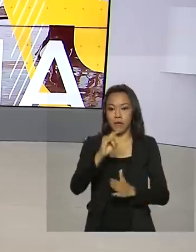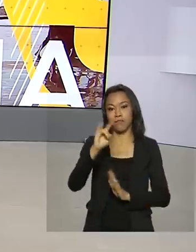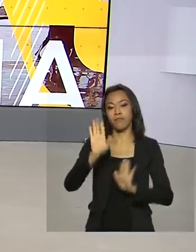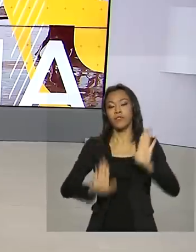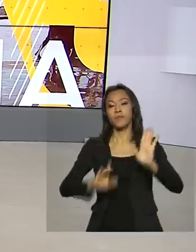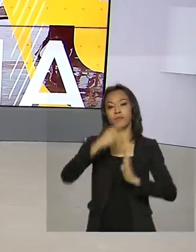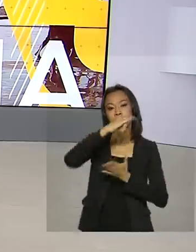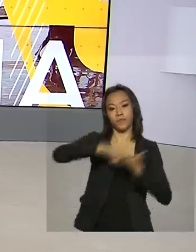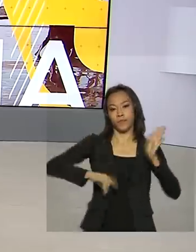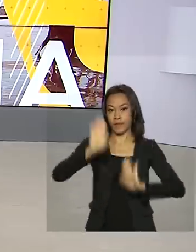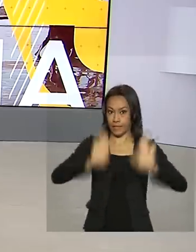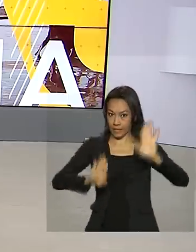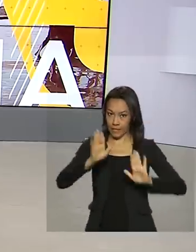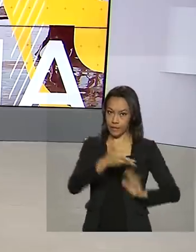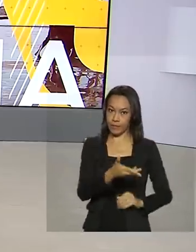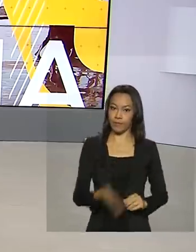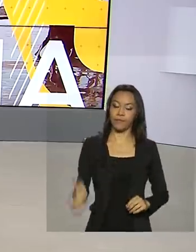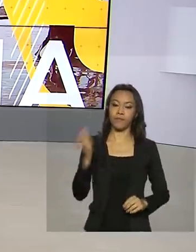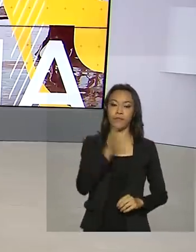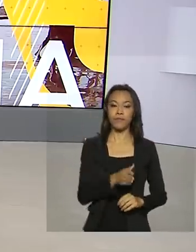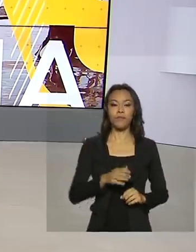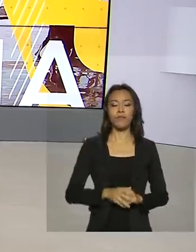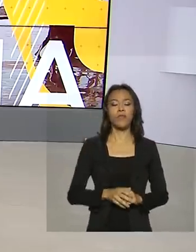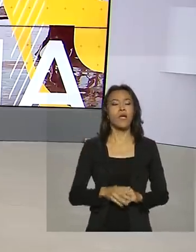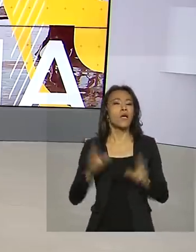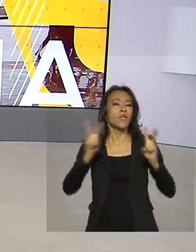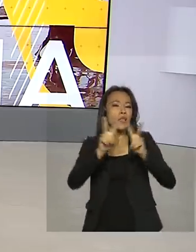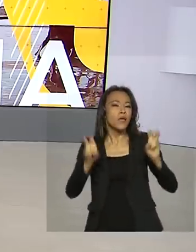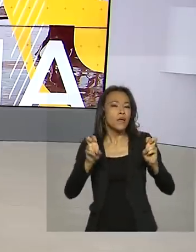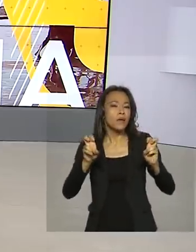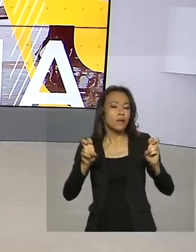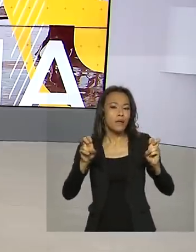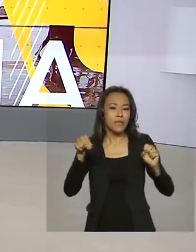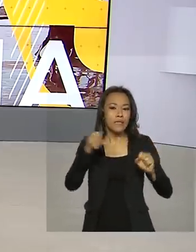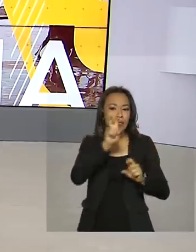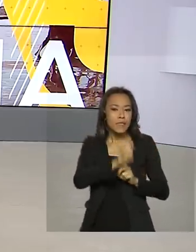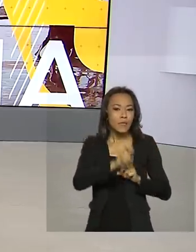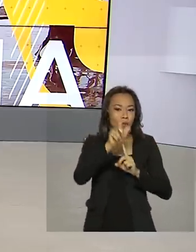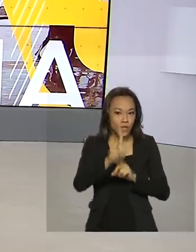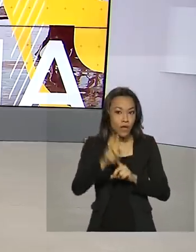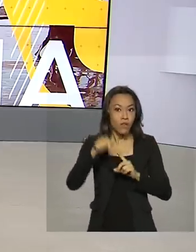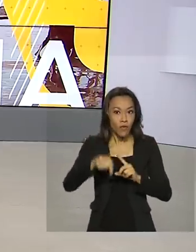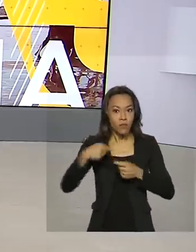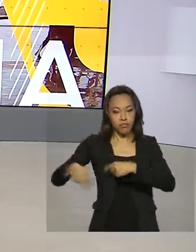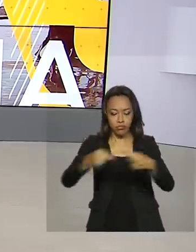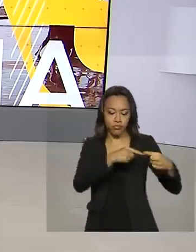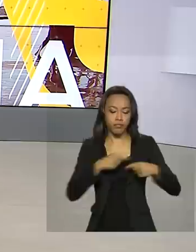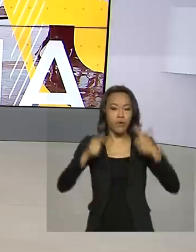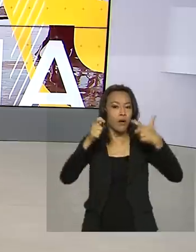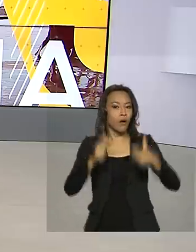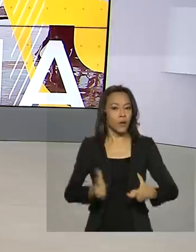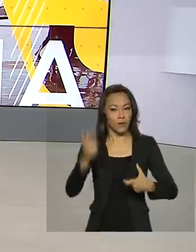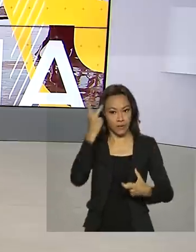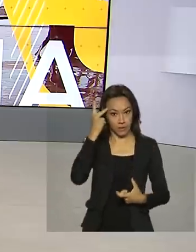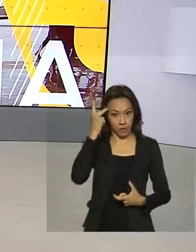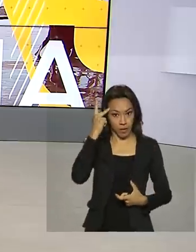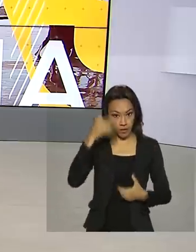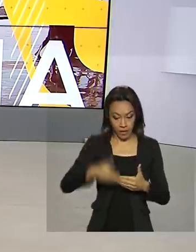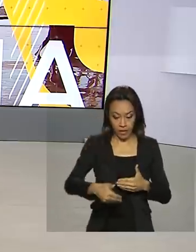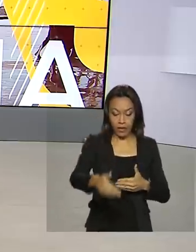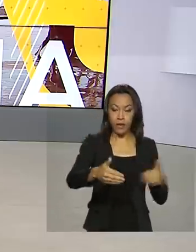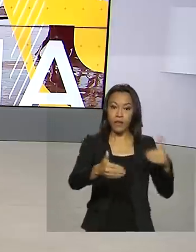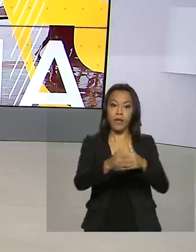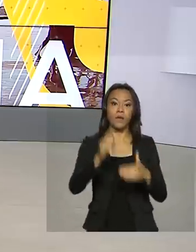A tecnologia 5G foi tema de um encontro em São Paulo, que discute até o dia 17 deste mês as diferentes